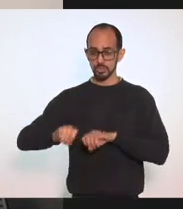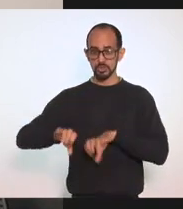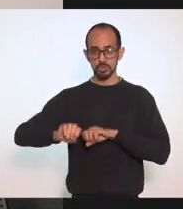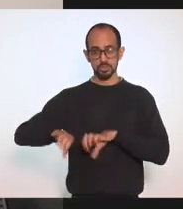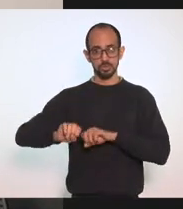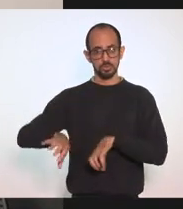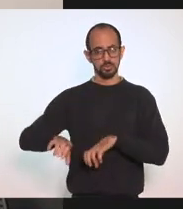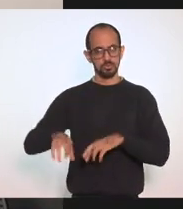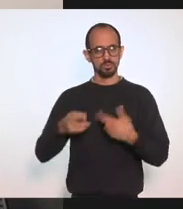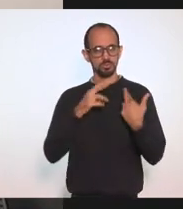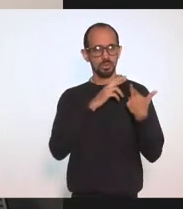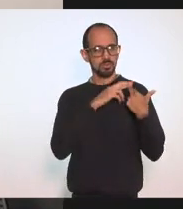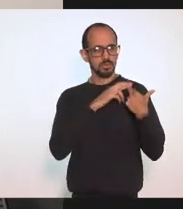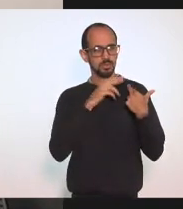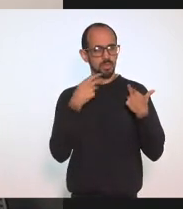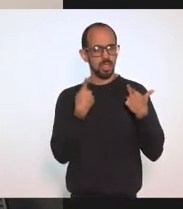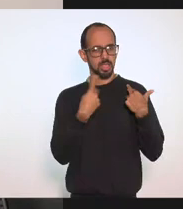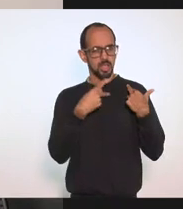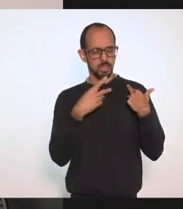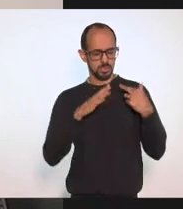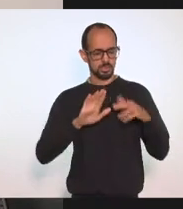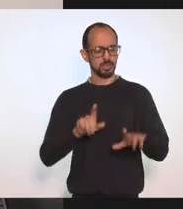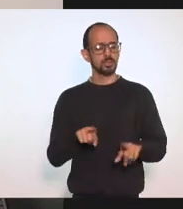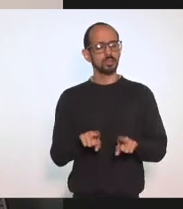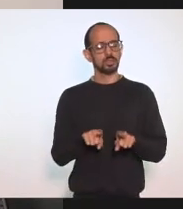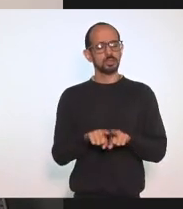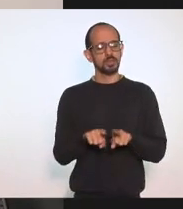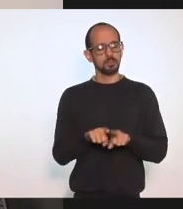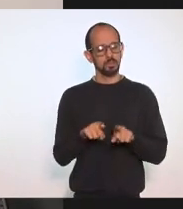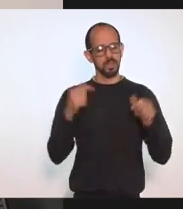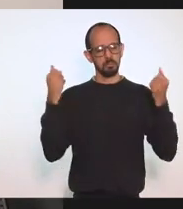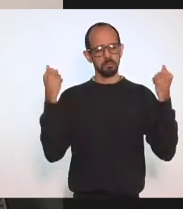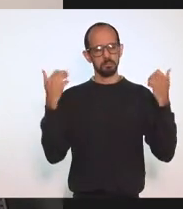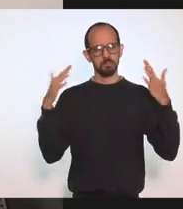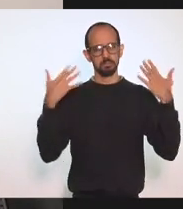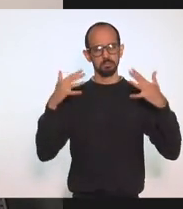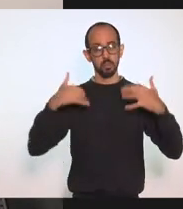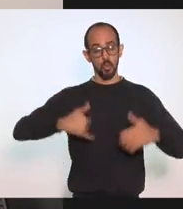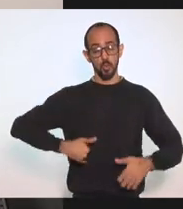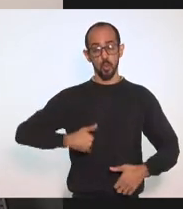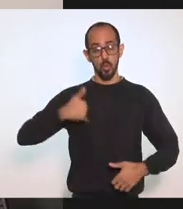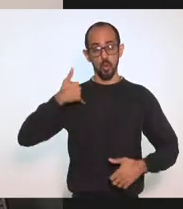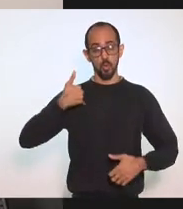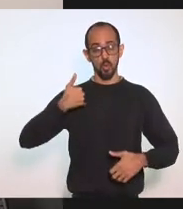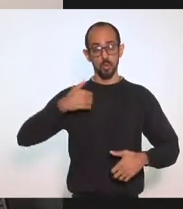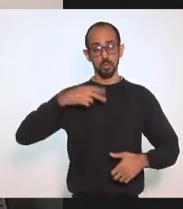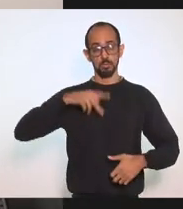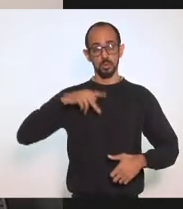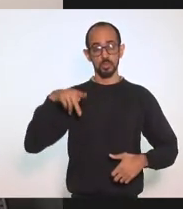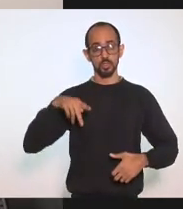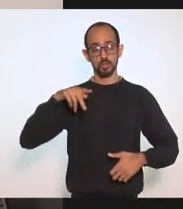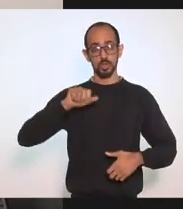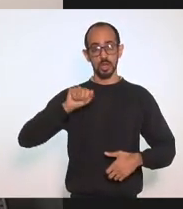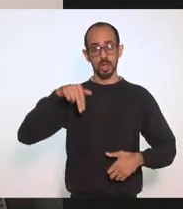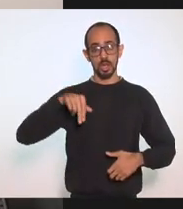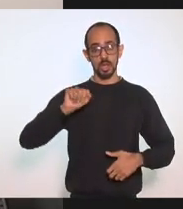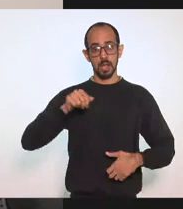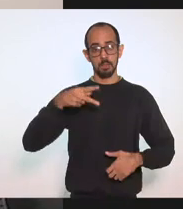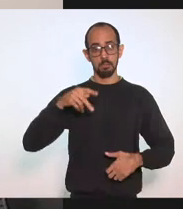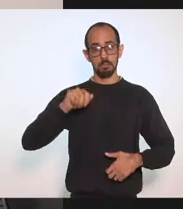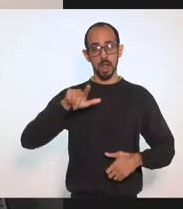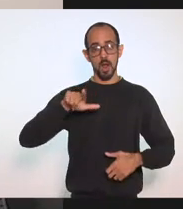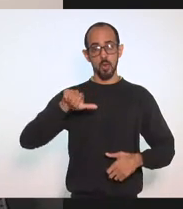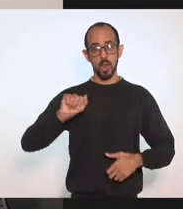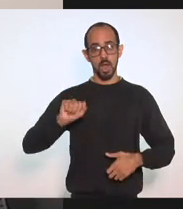Sob a sua Responsabilidade E aplaudir Com muito orgulho A professora Ana Paula Cruz Cardial